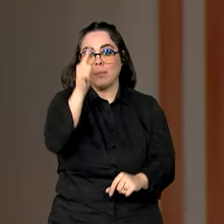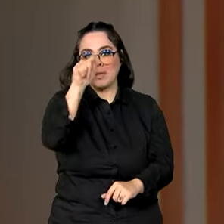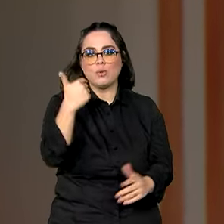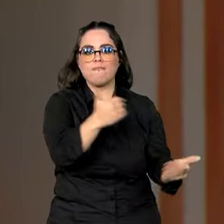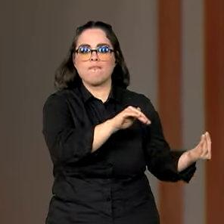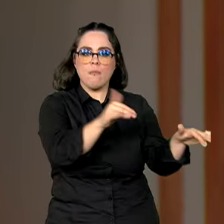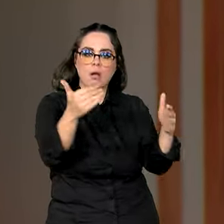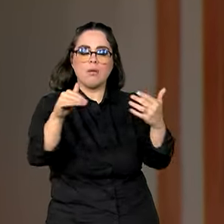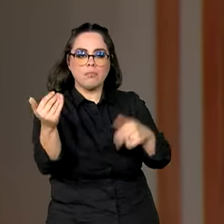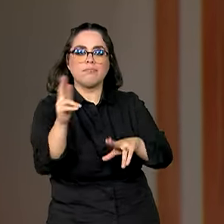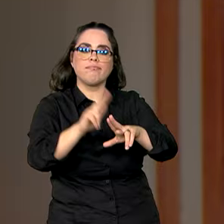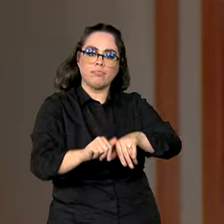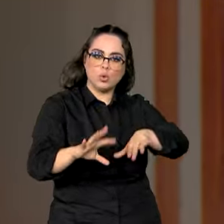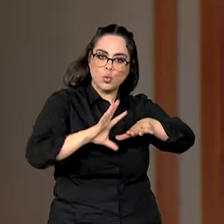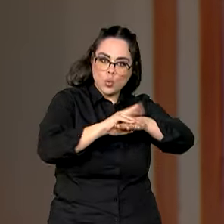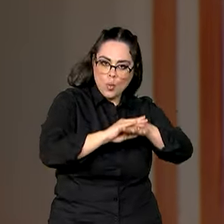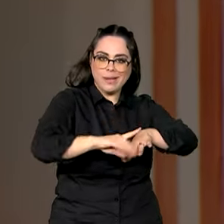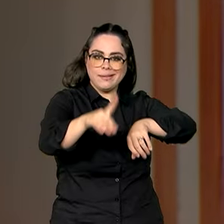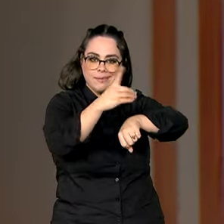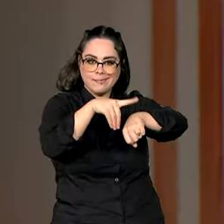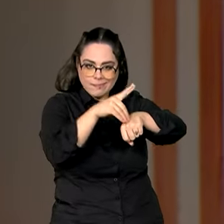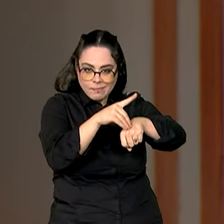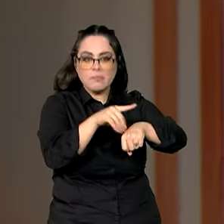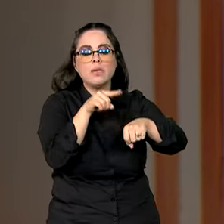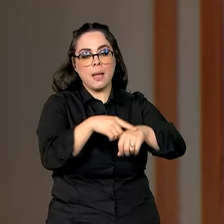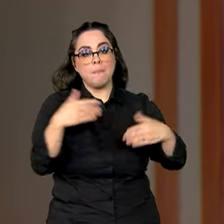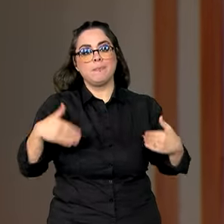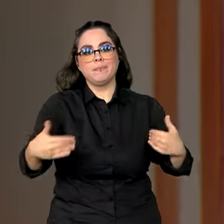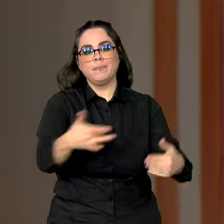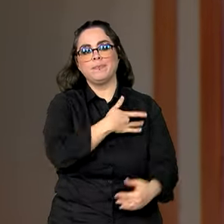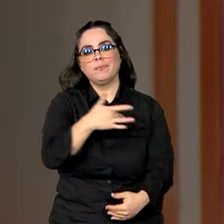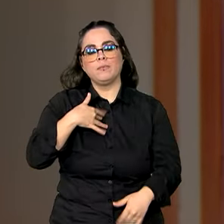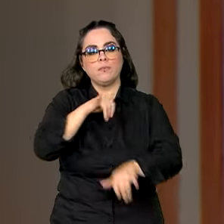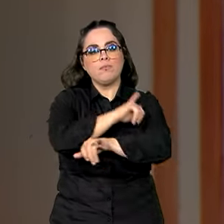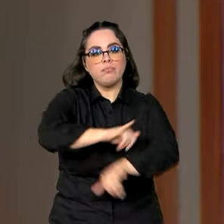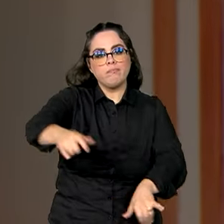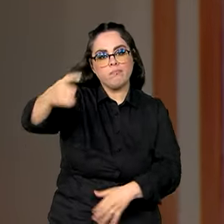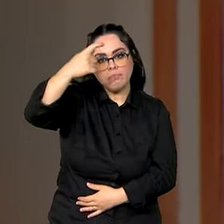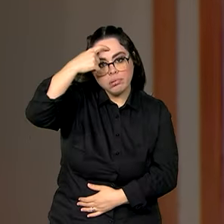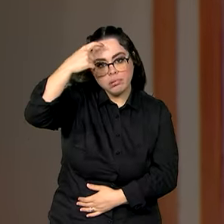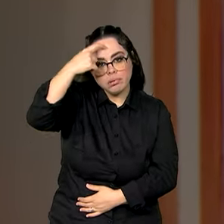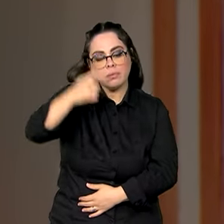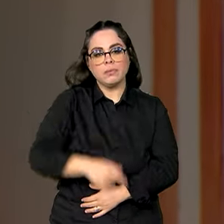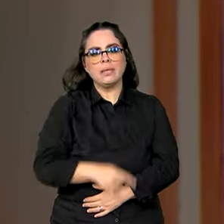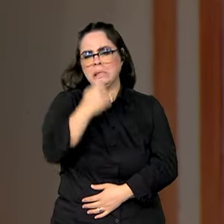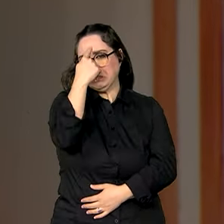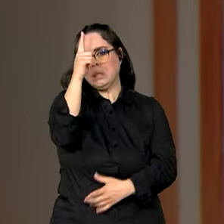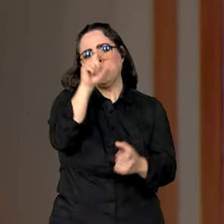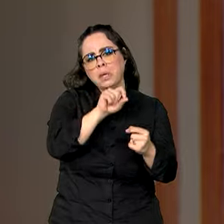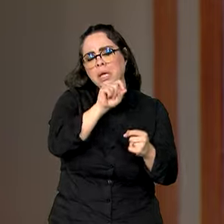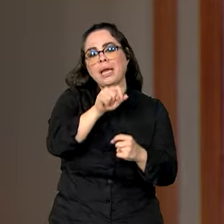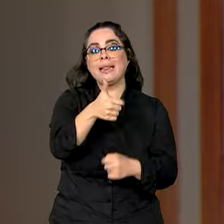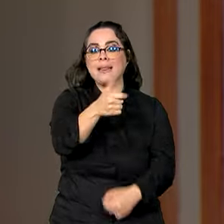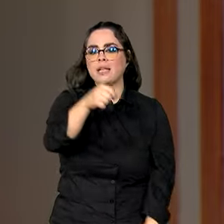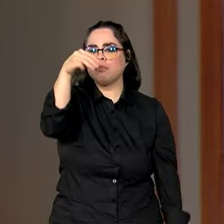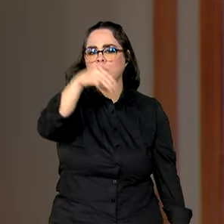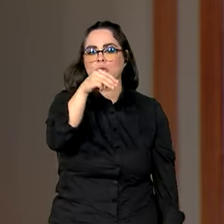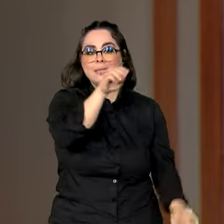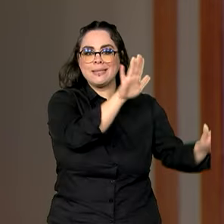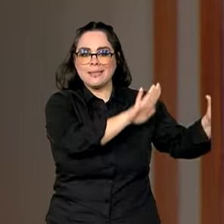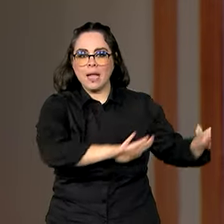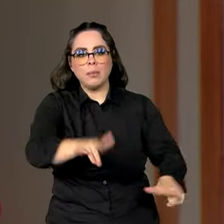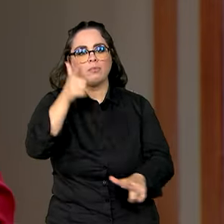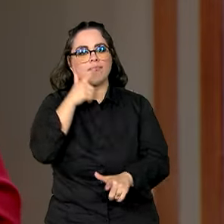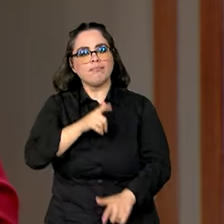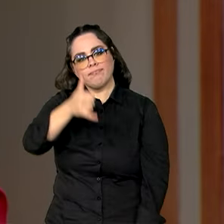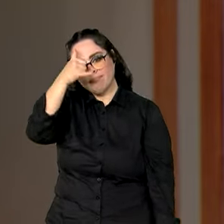casos e mortes pela dengue, o Ministério da Saúde lançou uma campanha de conscientização. A ideia é dedicar apenas 10 minutos